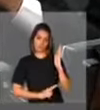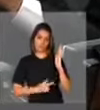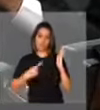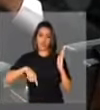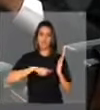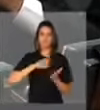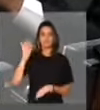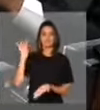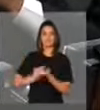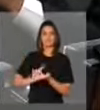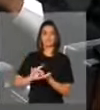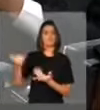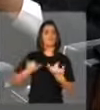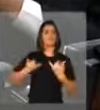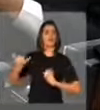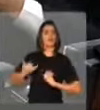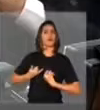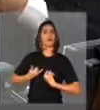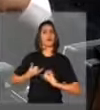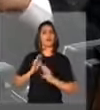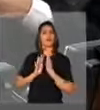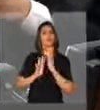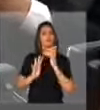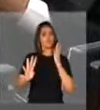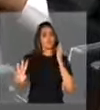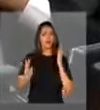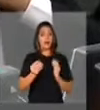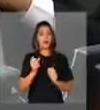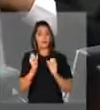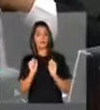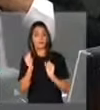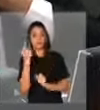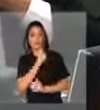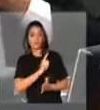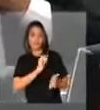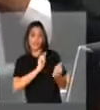gente realmente tinha uma informação de que chegando antes poderia se inscrever.